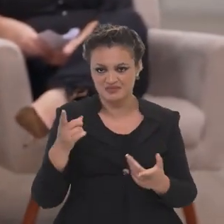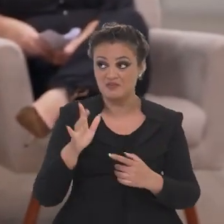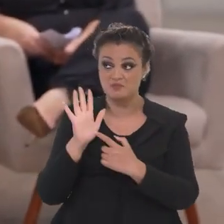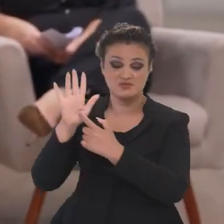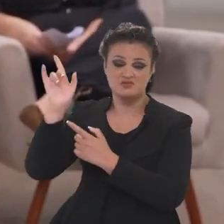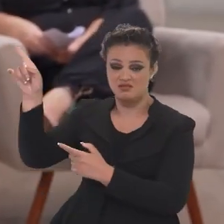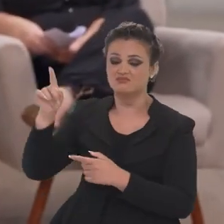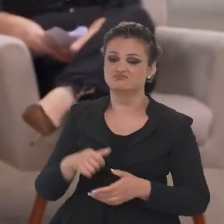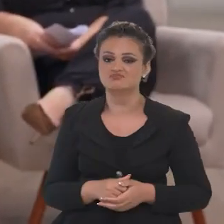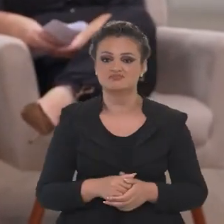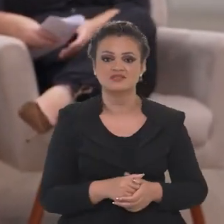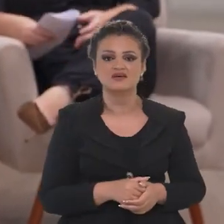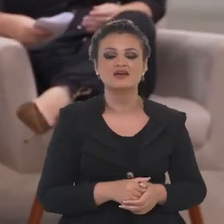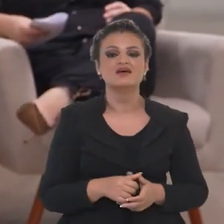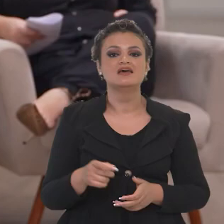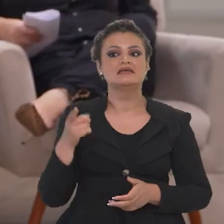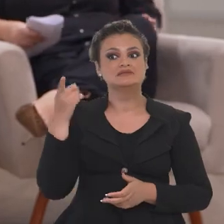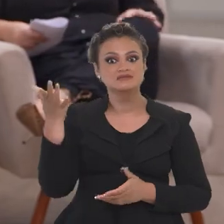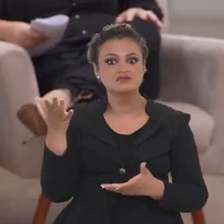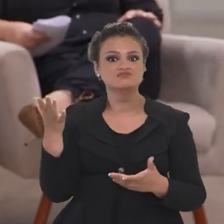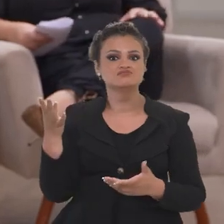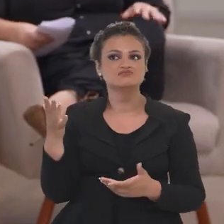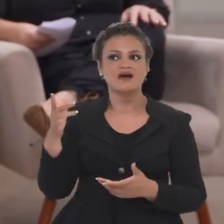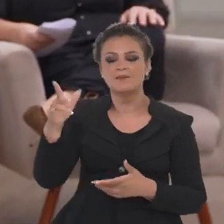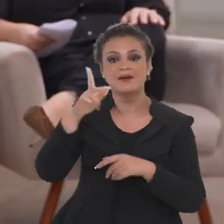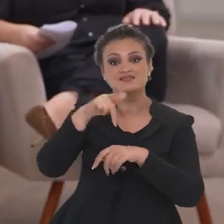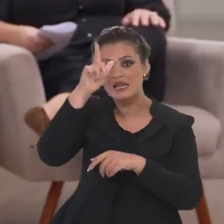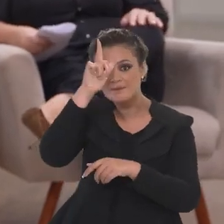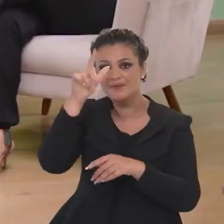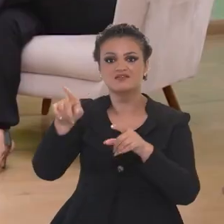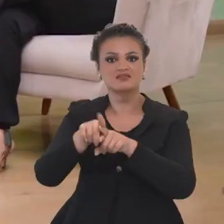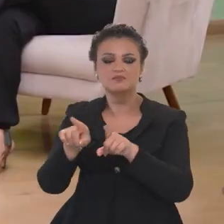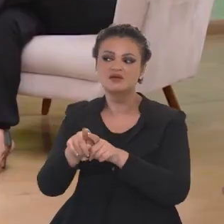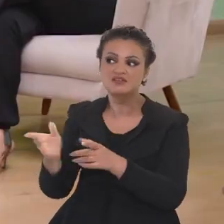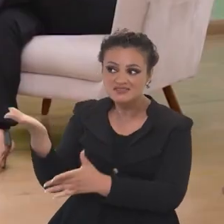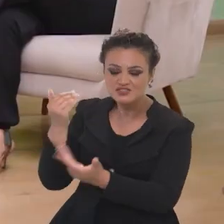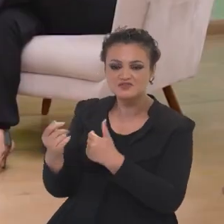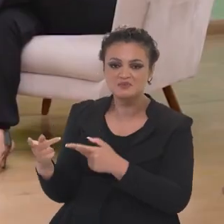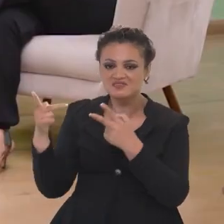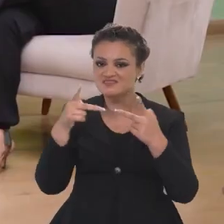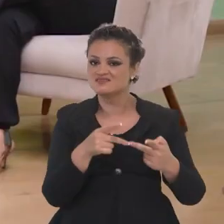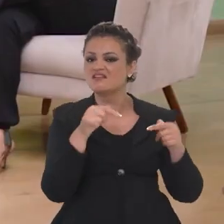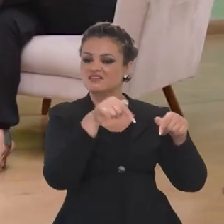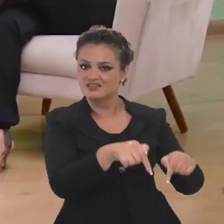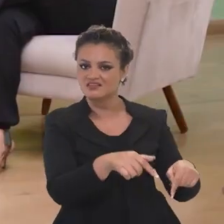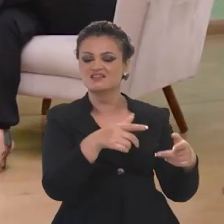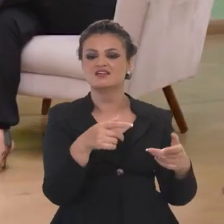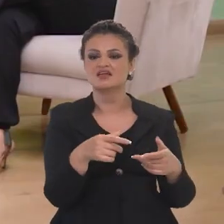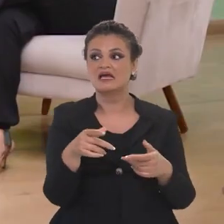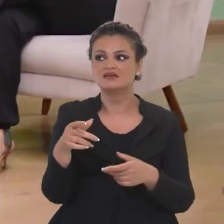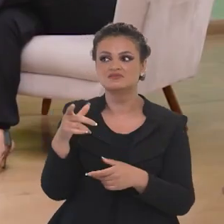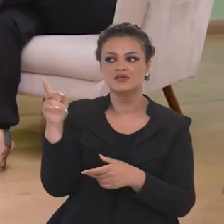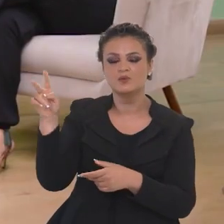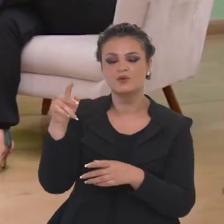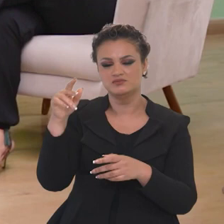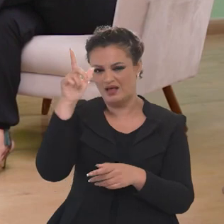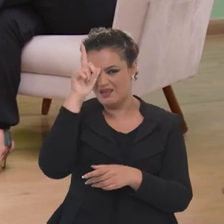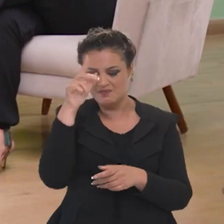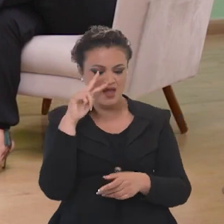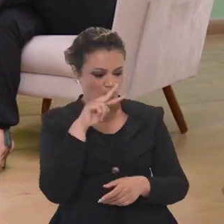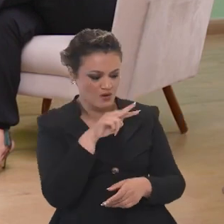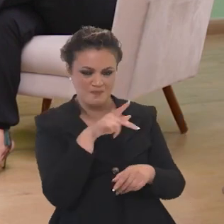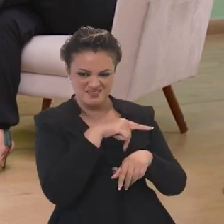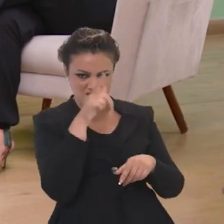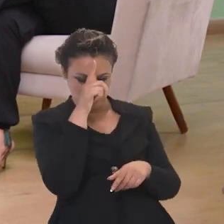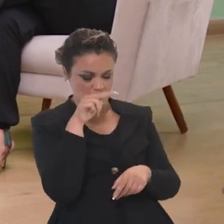a possibilidade do ecoturismo ser um grande instrumento de visita da Alemanha para cá, porque essa é uma pauta de grande interesse do povo alemão